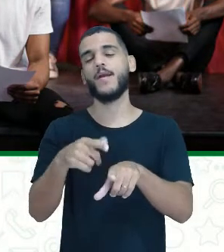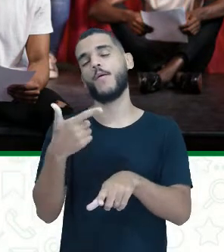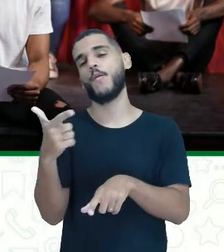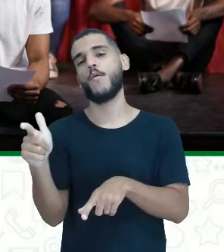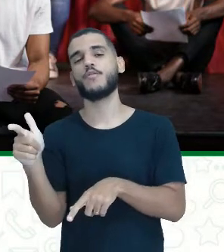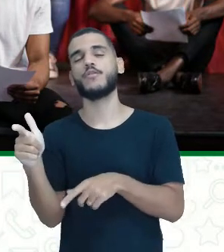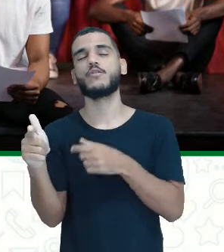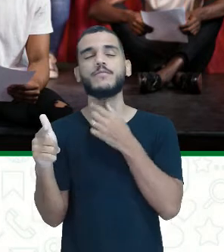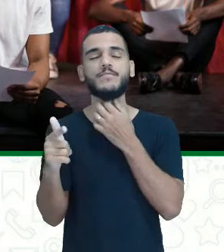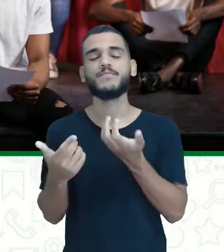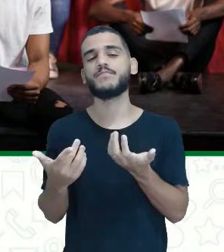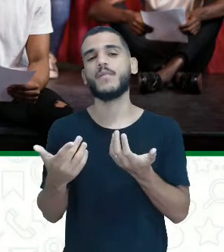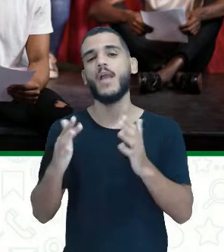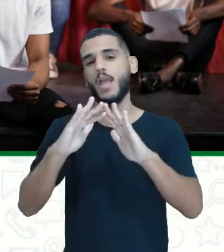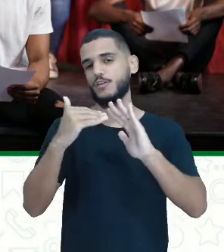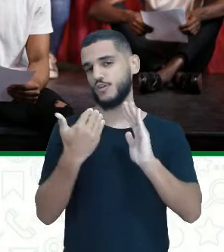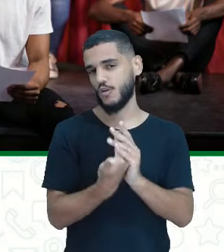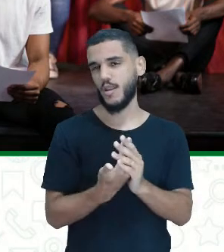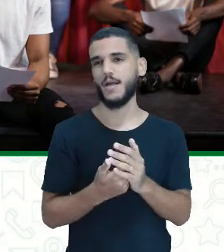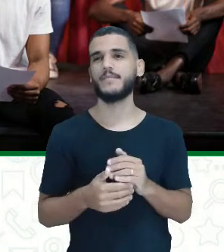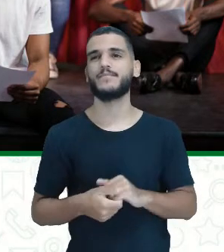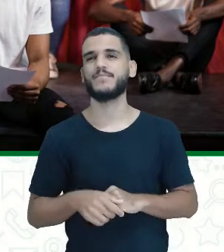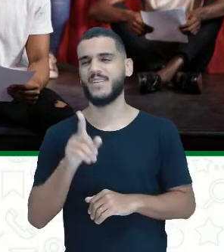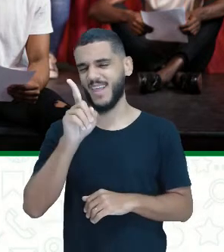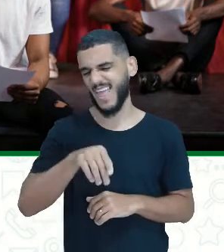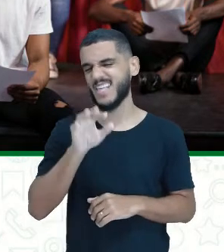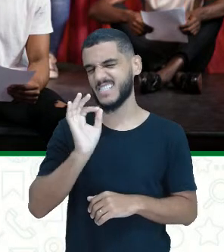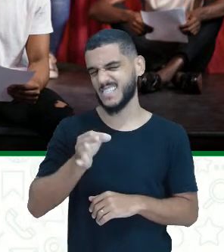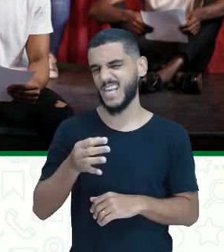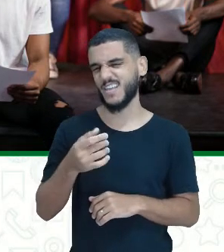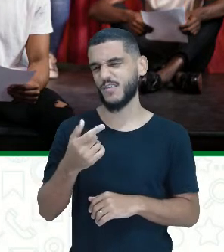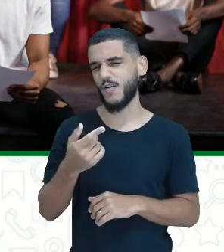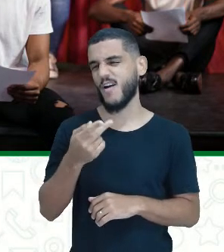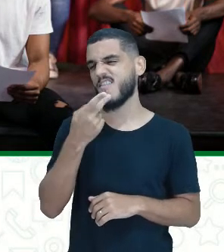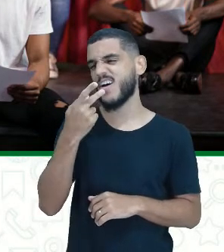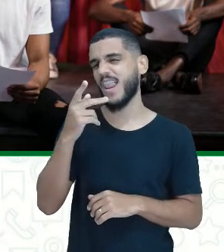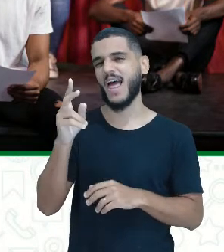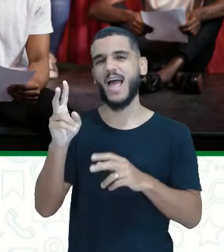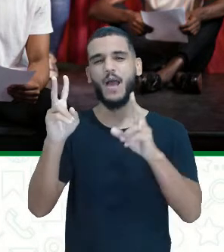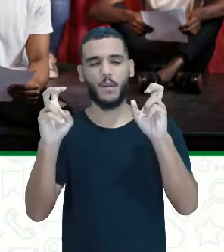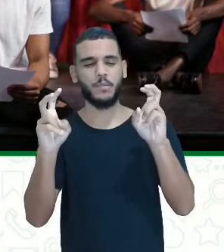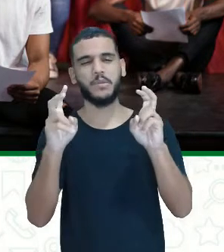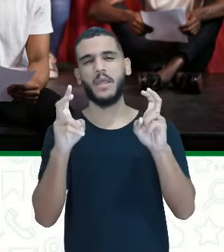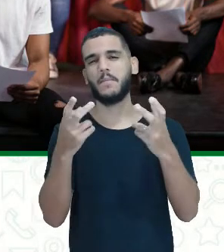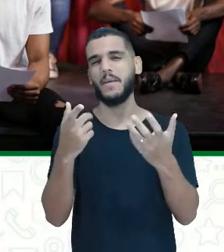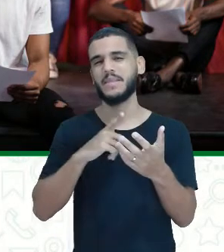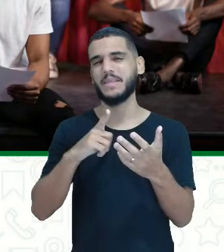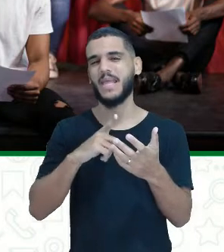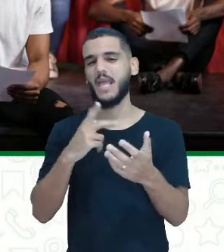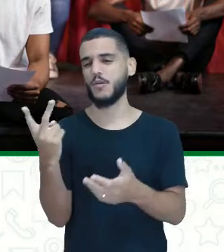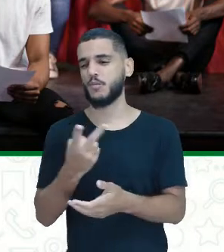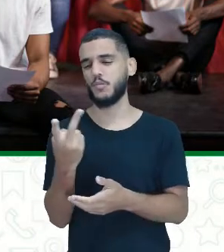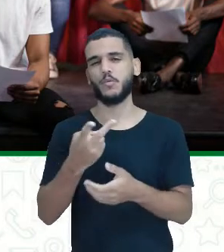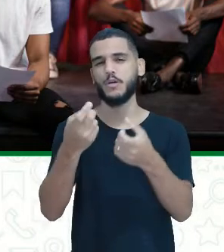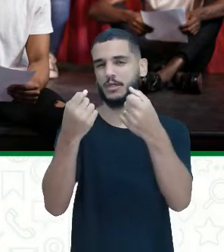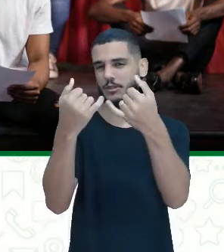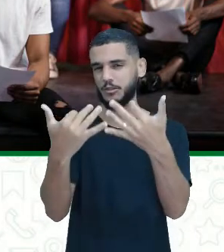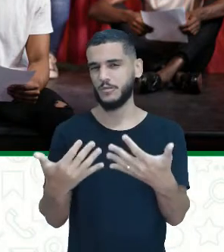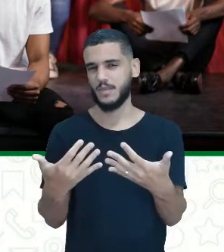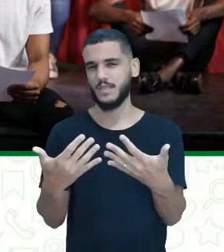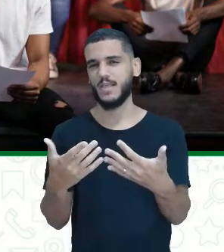certo dizer assim, teatro espetáculo, teatro escolar? Existem essas expressões? A gente pode